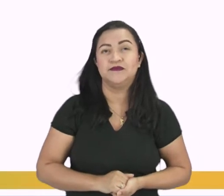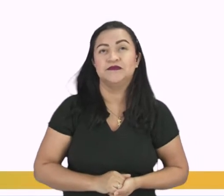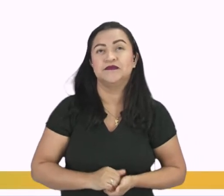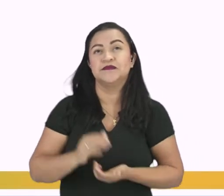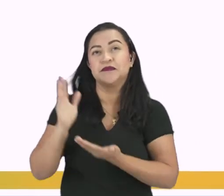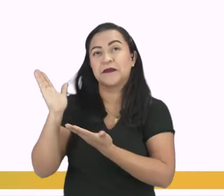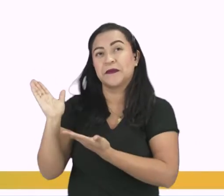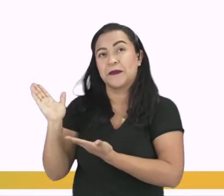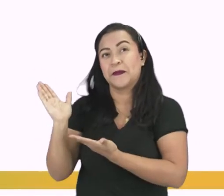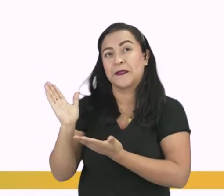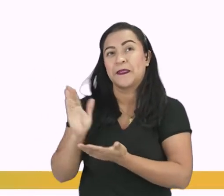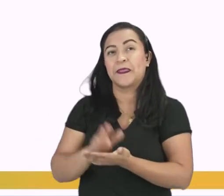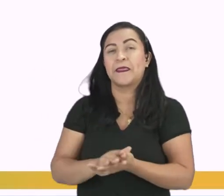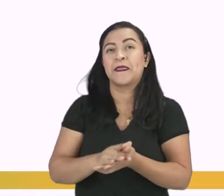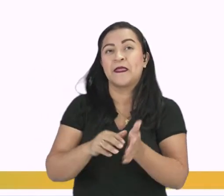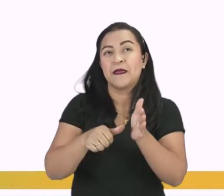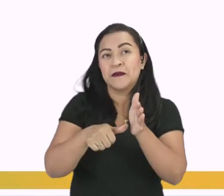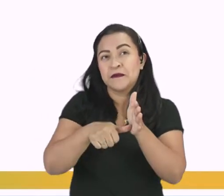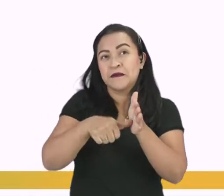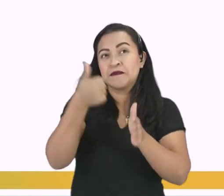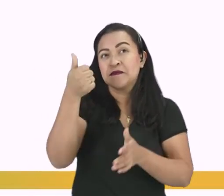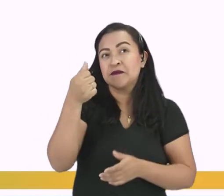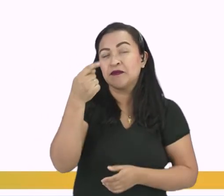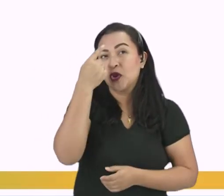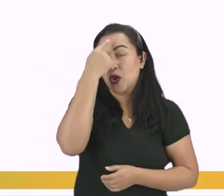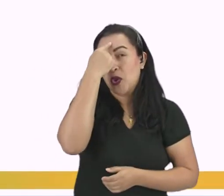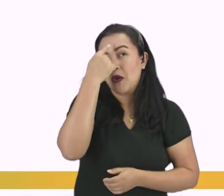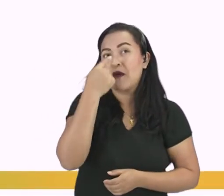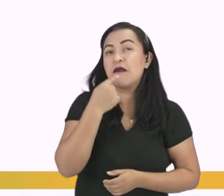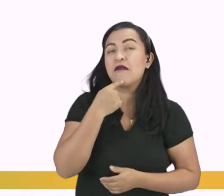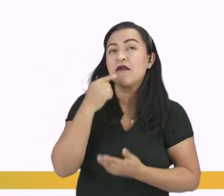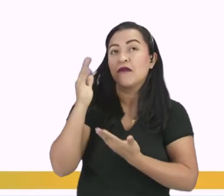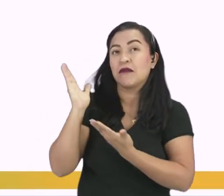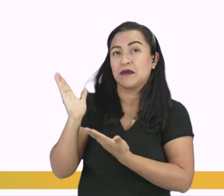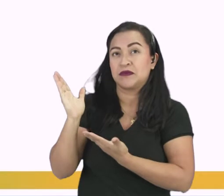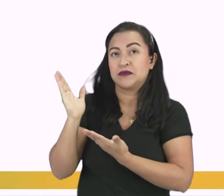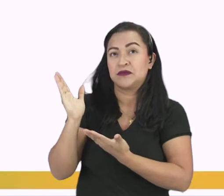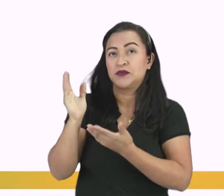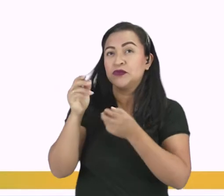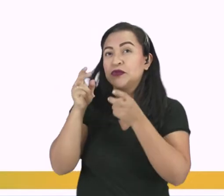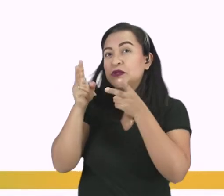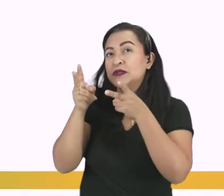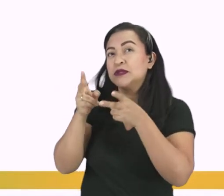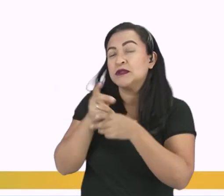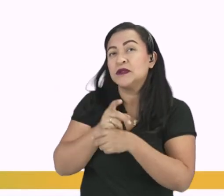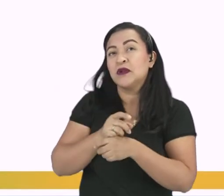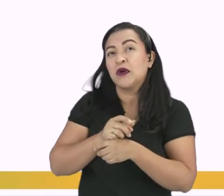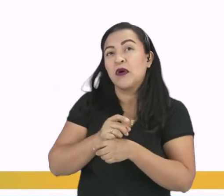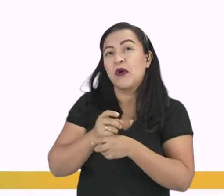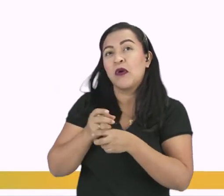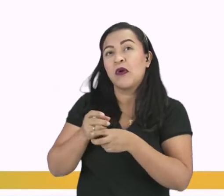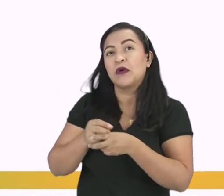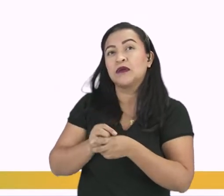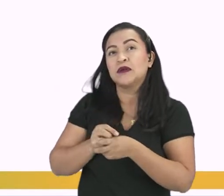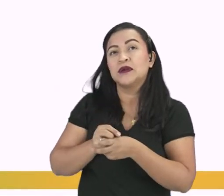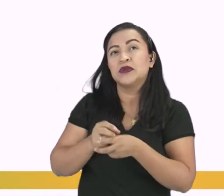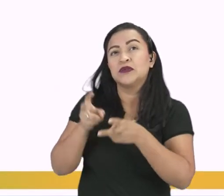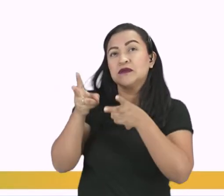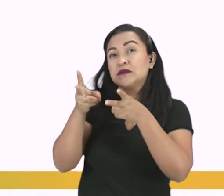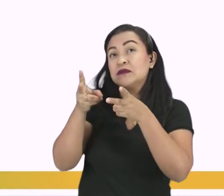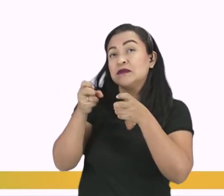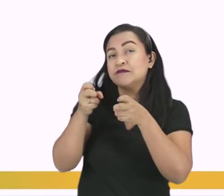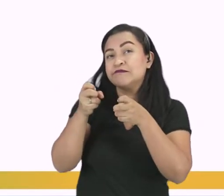Aqui, a primeira questão. Nós observamos a tela que eu mostrei anteriormente. A tela de John Gash